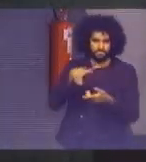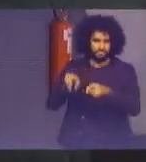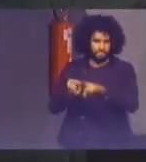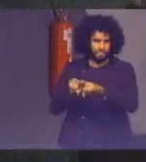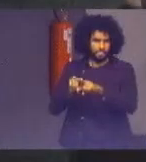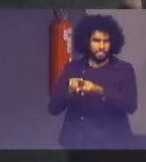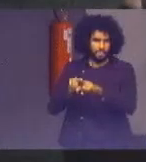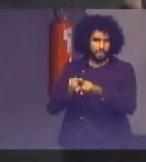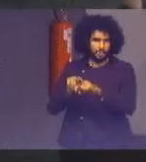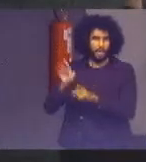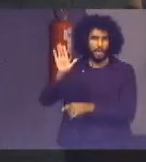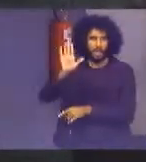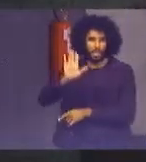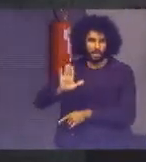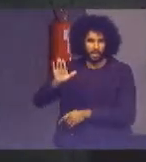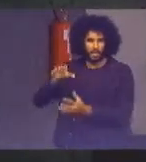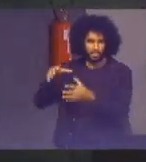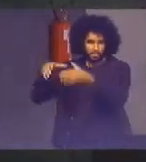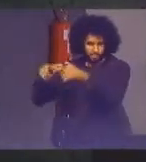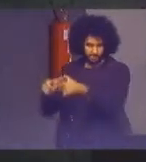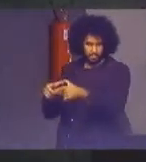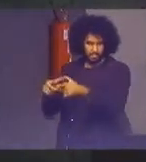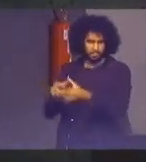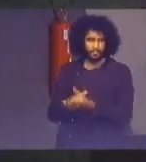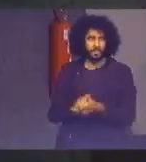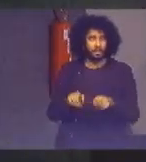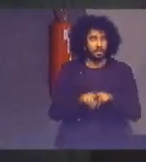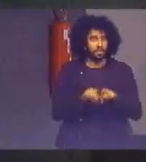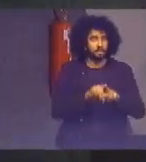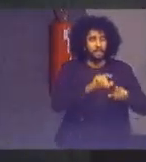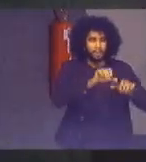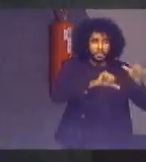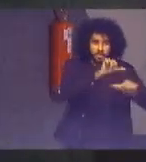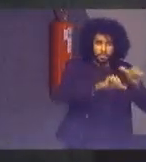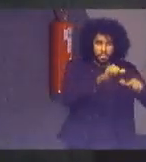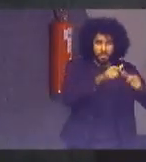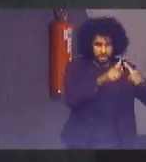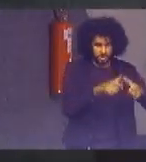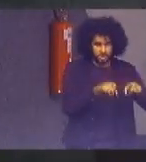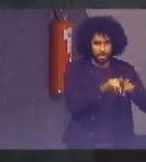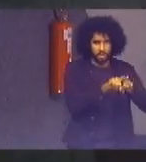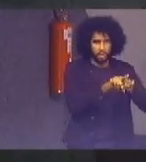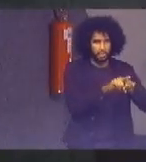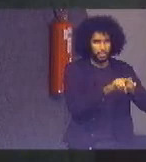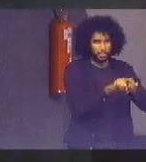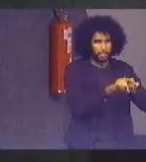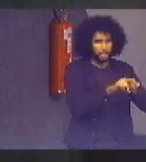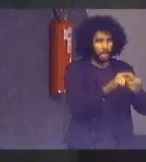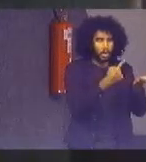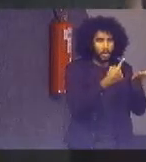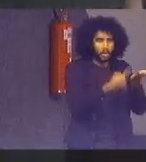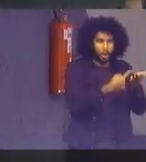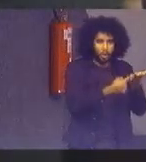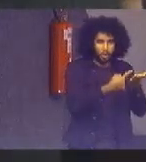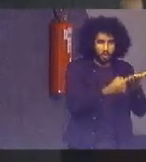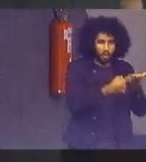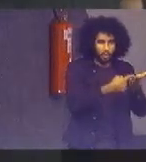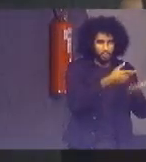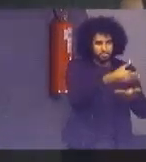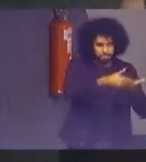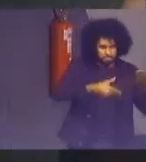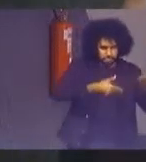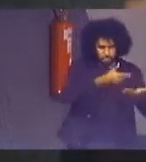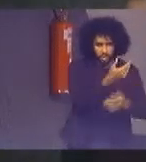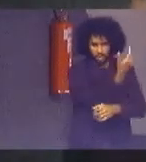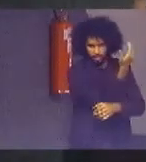Trabalha ainda no apoio da implementação de acordos e tratados ambientais multilaterais na área do meio ambiente,